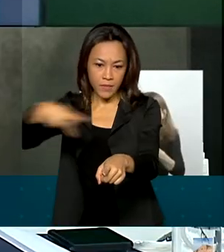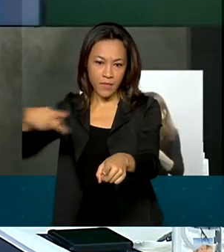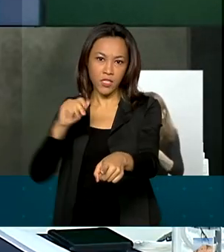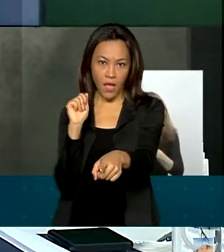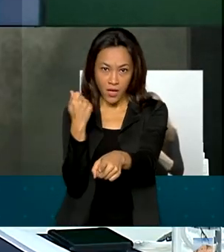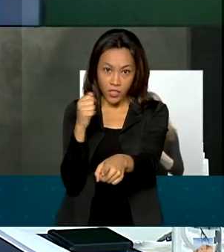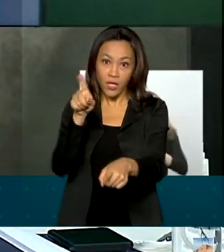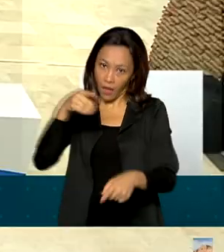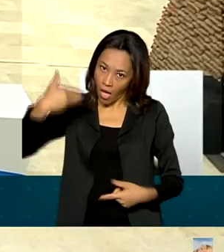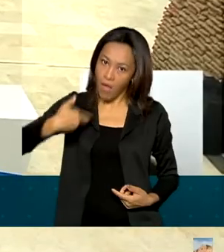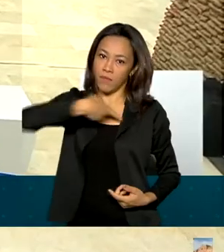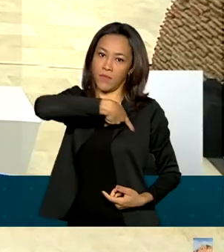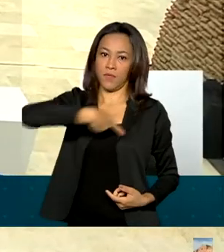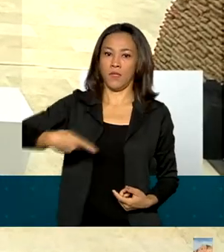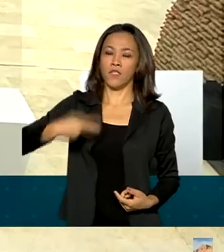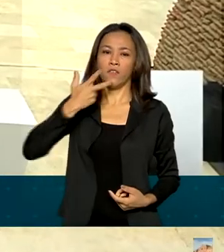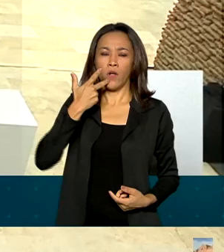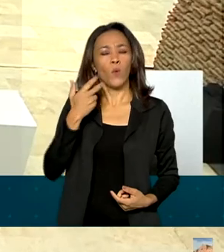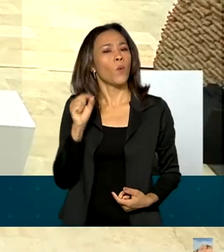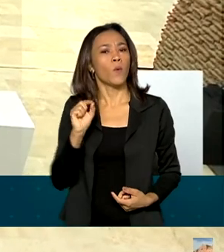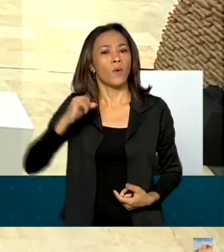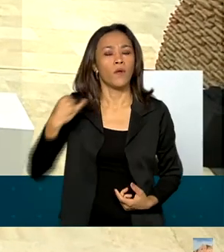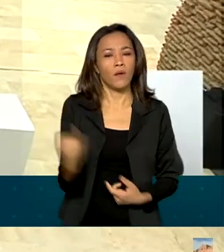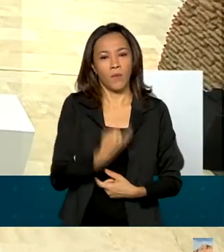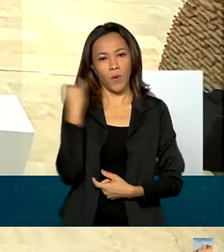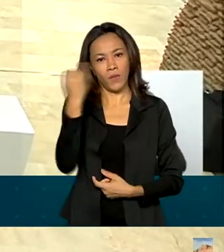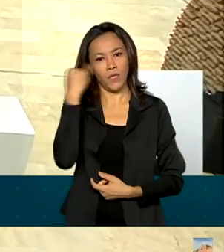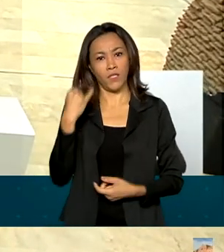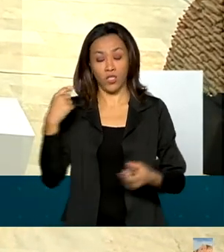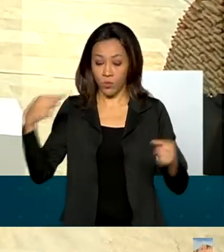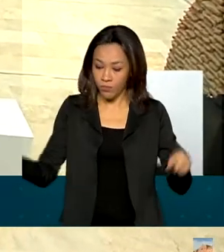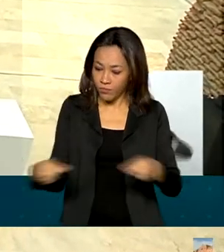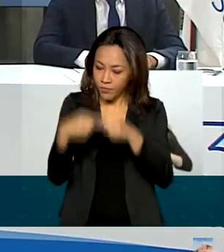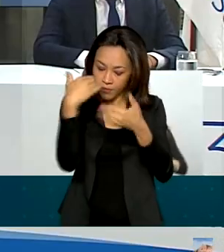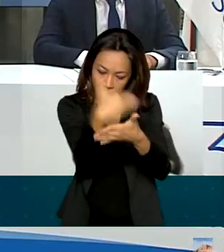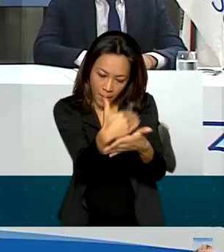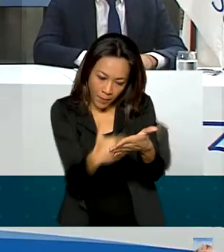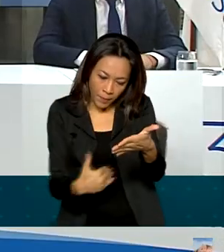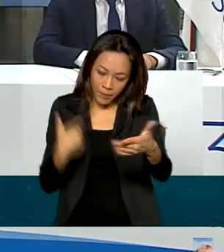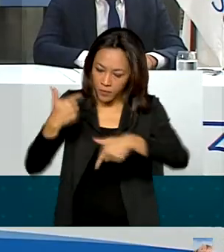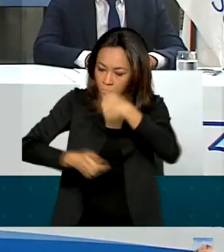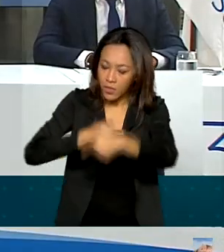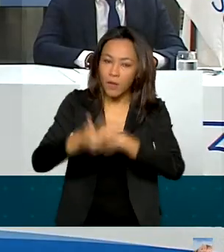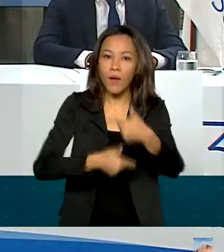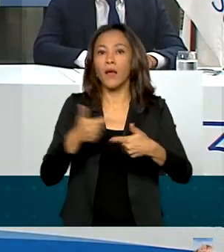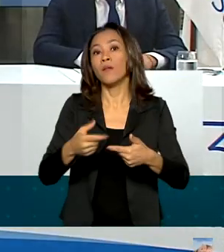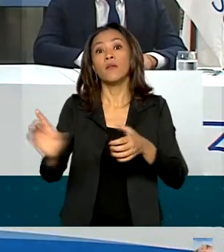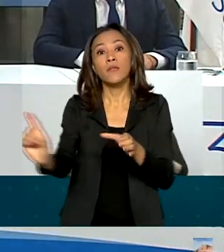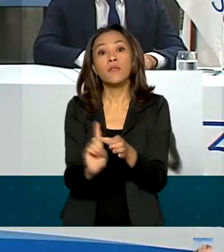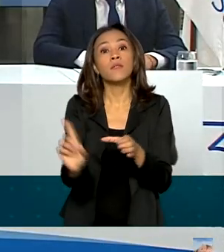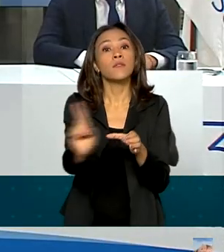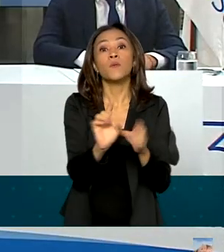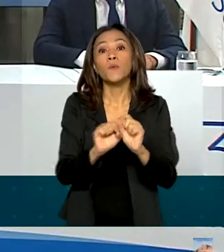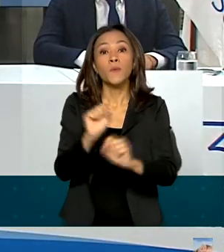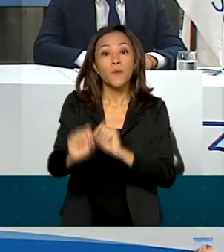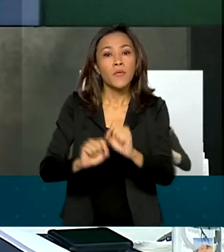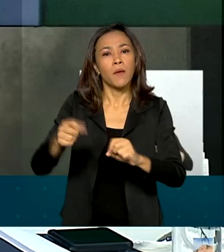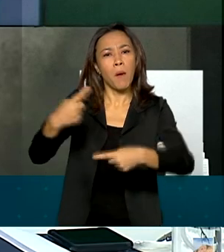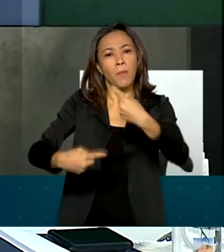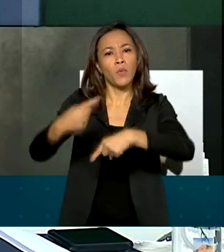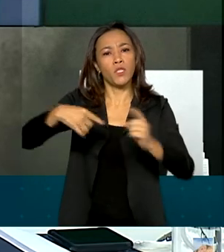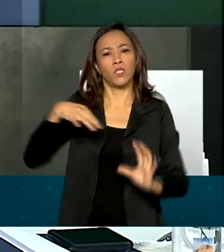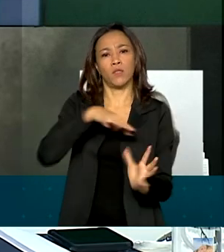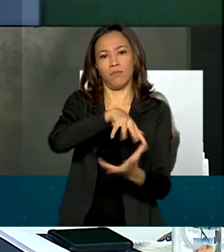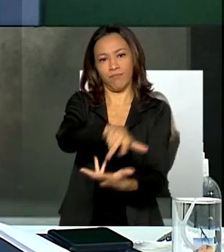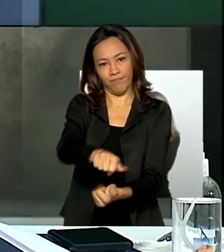preside o bloco no momento, falou sobre a importância de uma agenda comum para o Mercosul e a inserção global com políticas conjuntas.